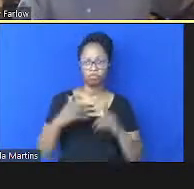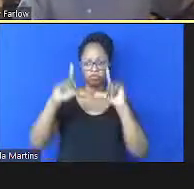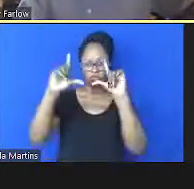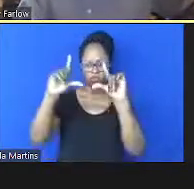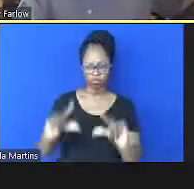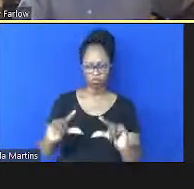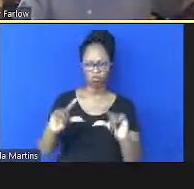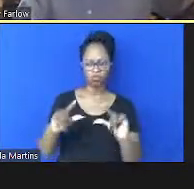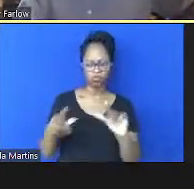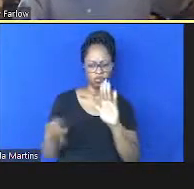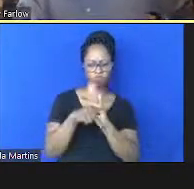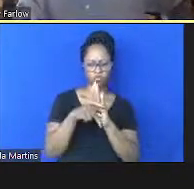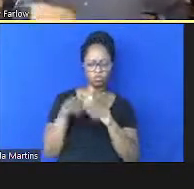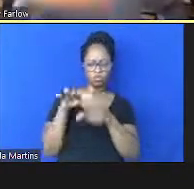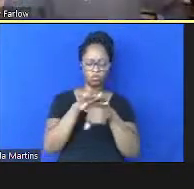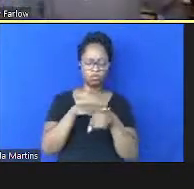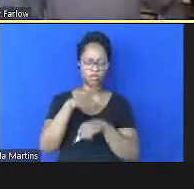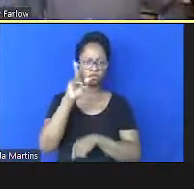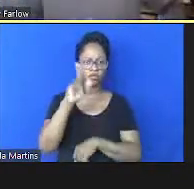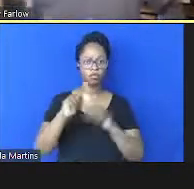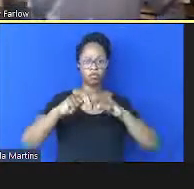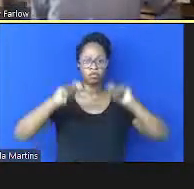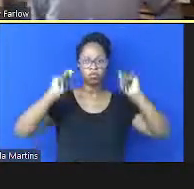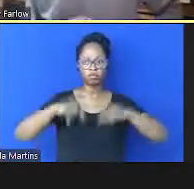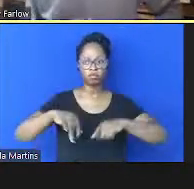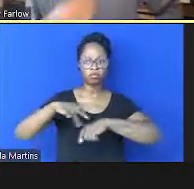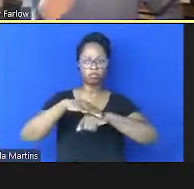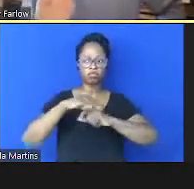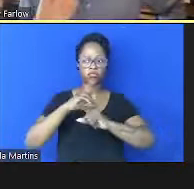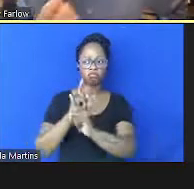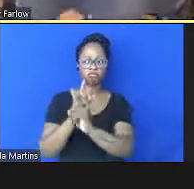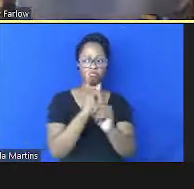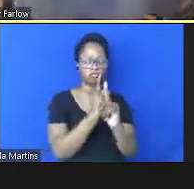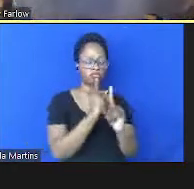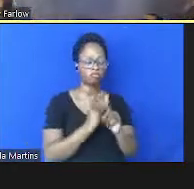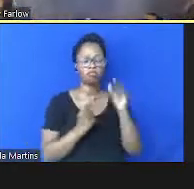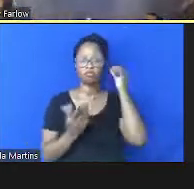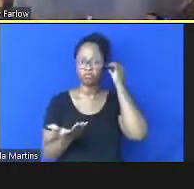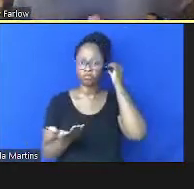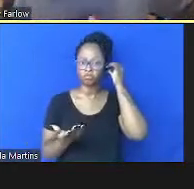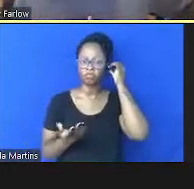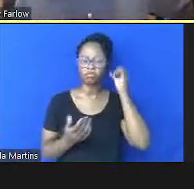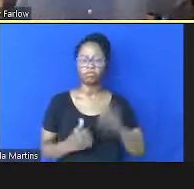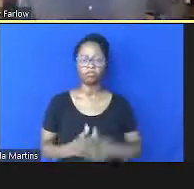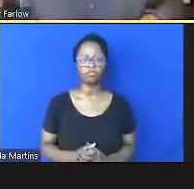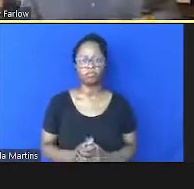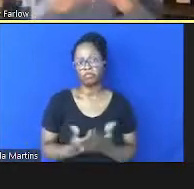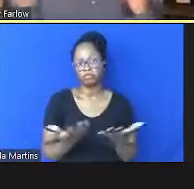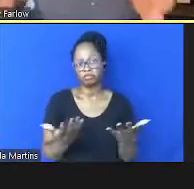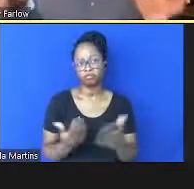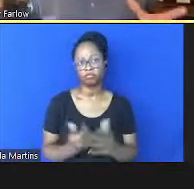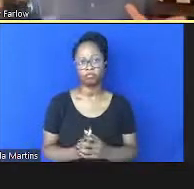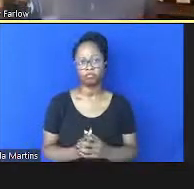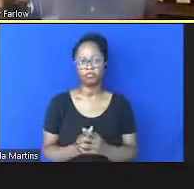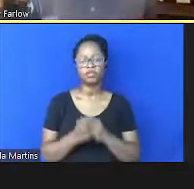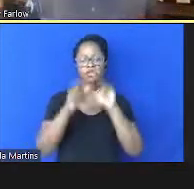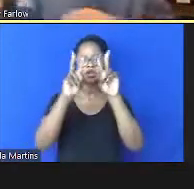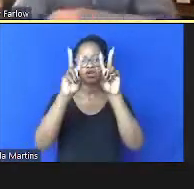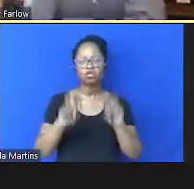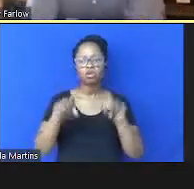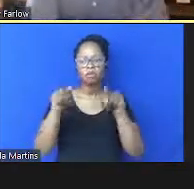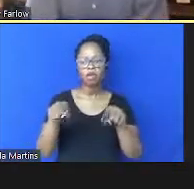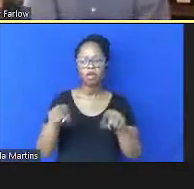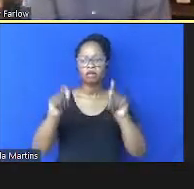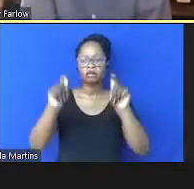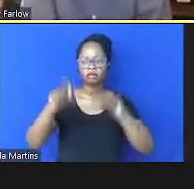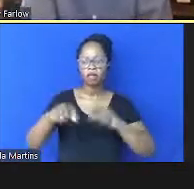patógenos e as chances das doenças surgirem e a questão econômica que estava no meu